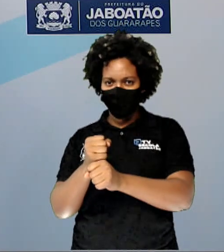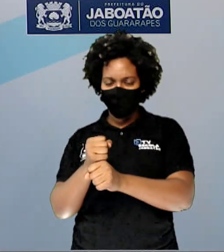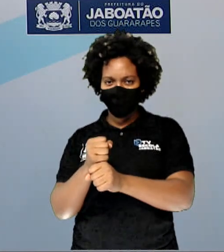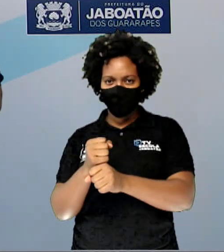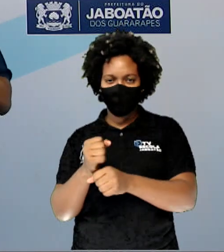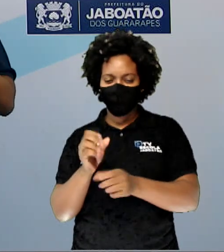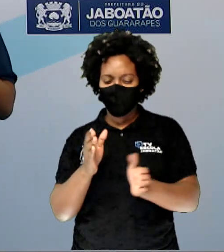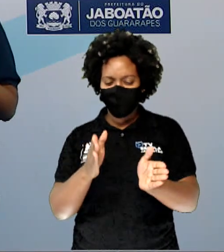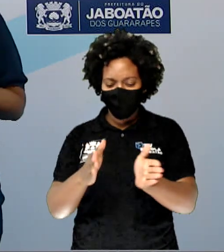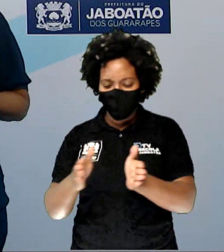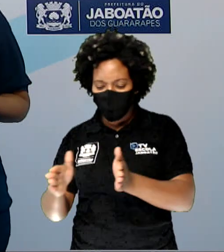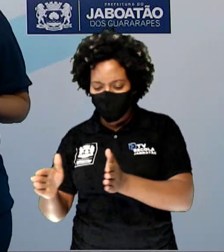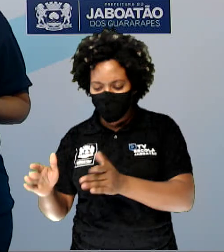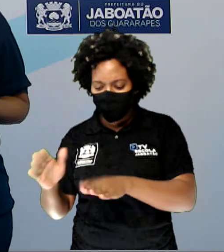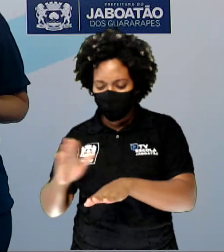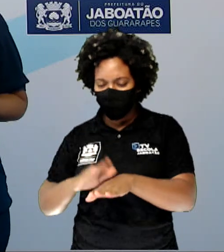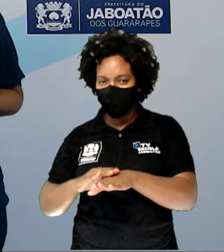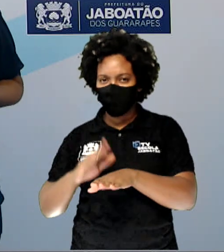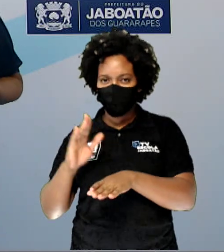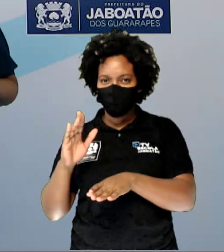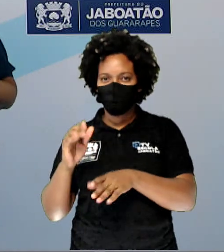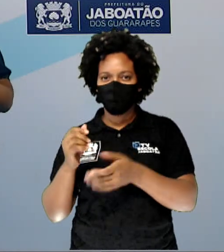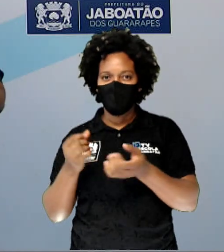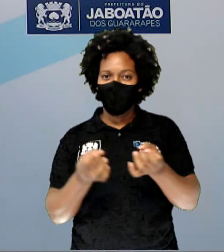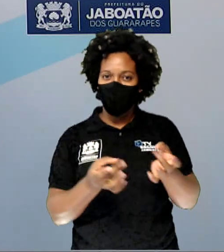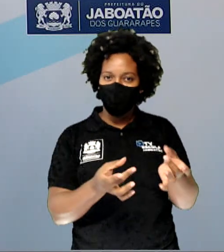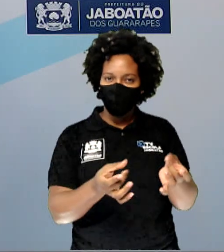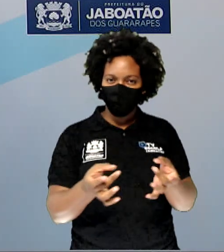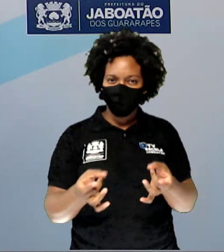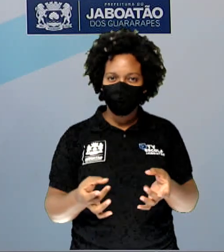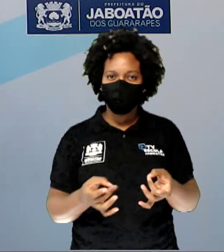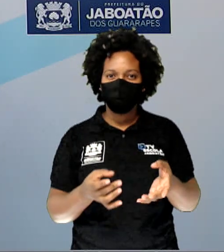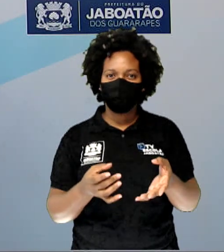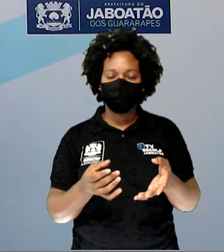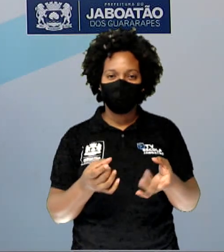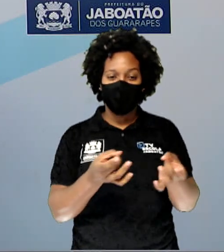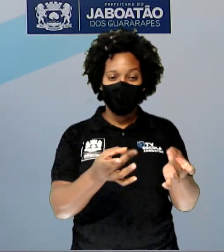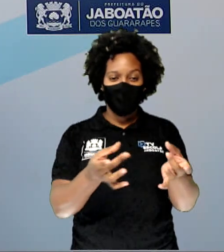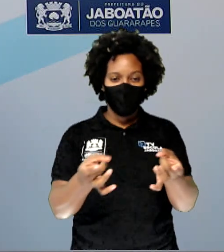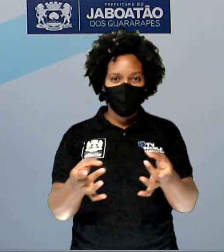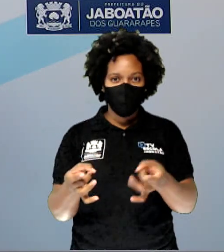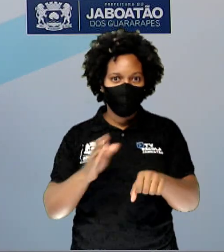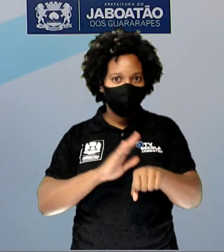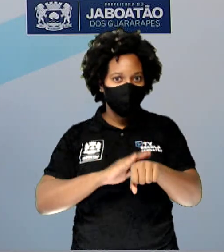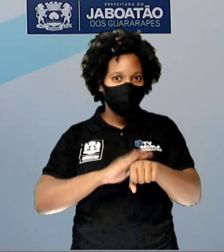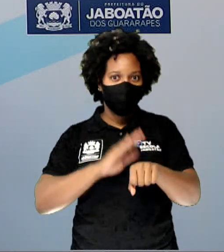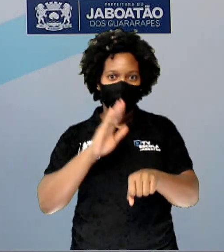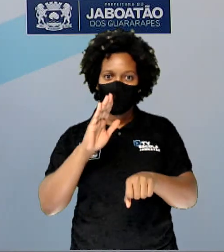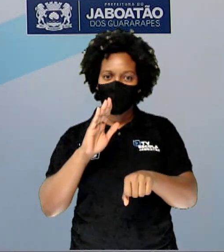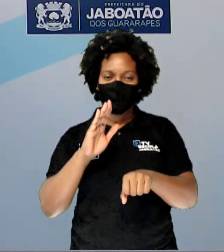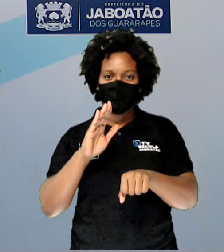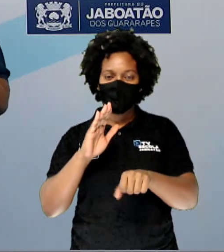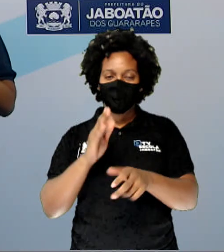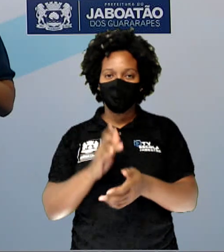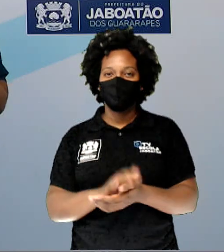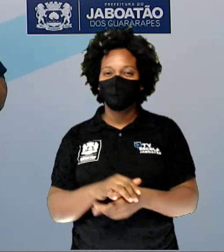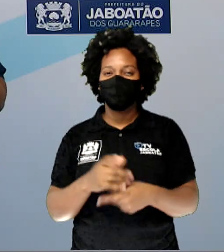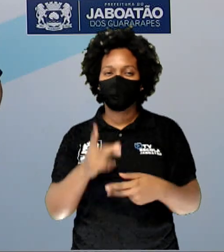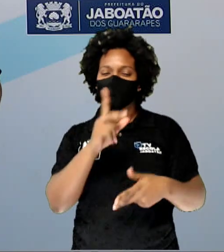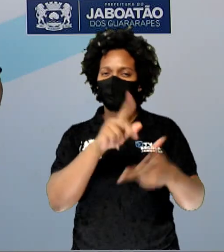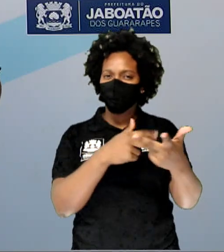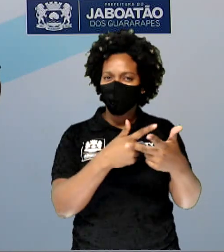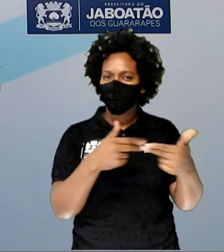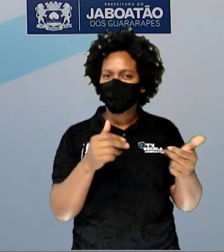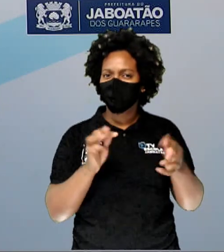comércio começa a investir em propagandas para vender mais. E os produtos